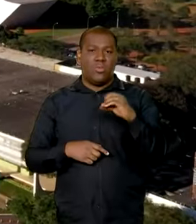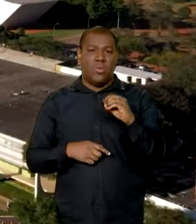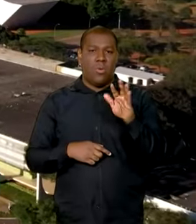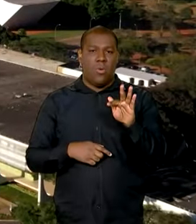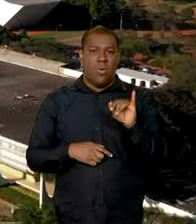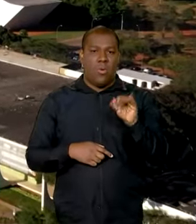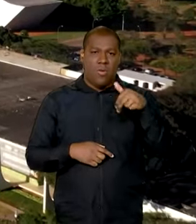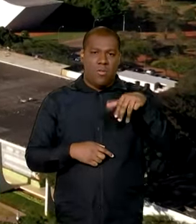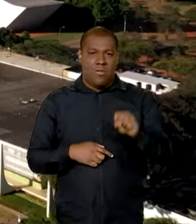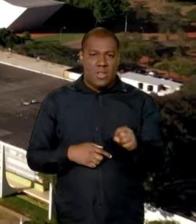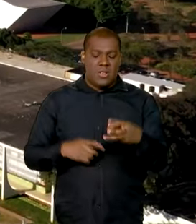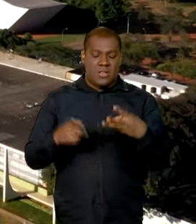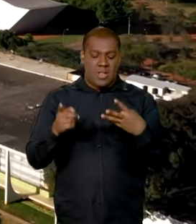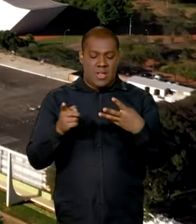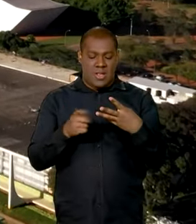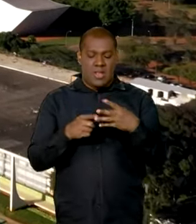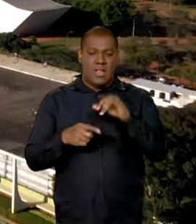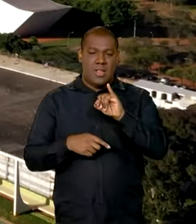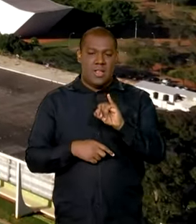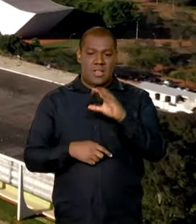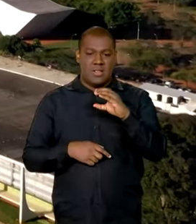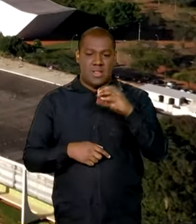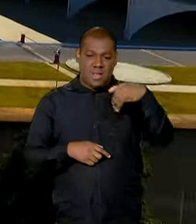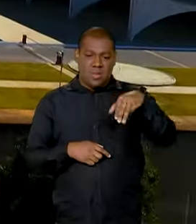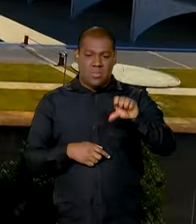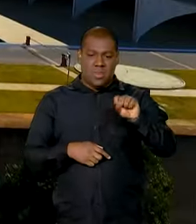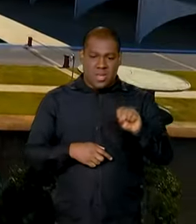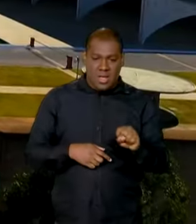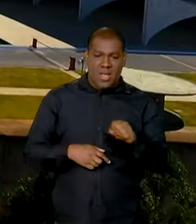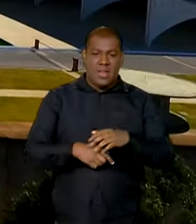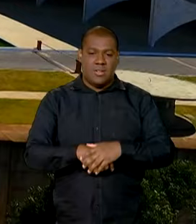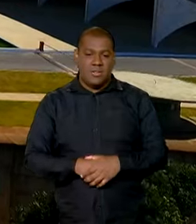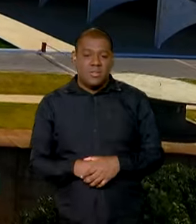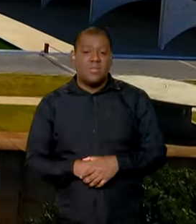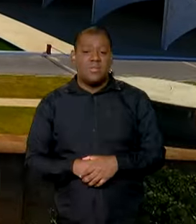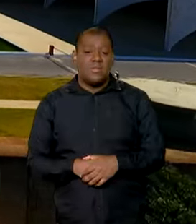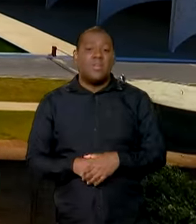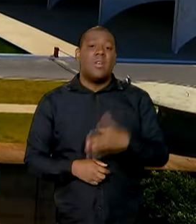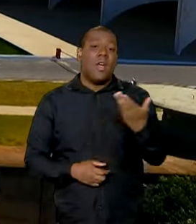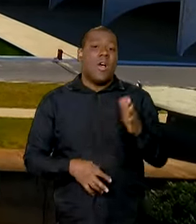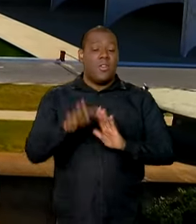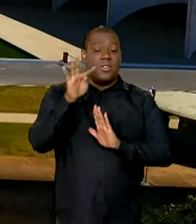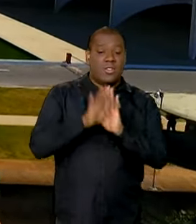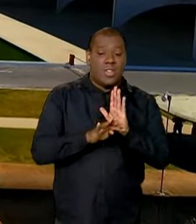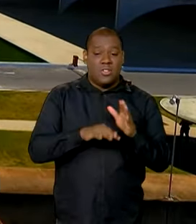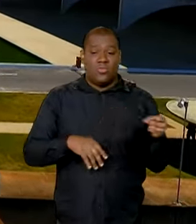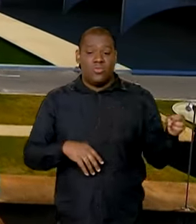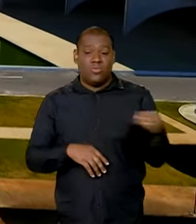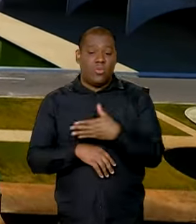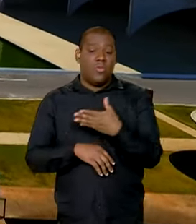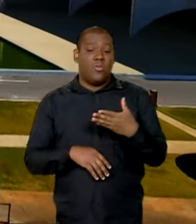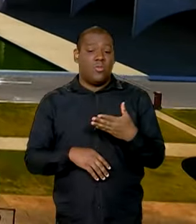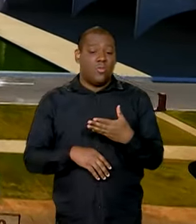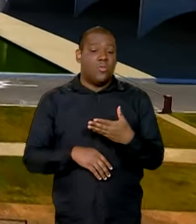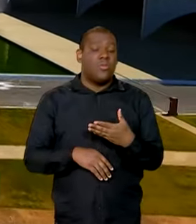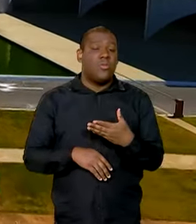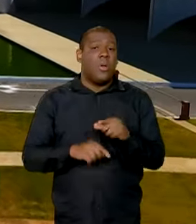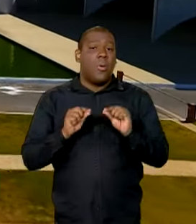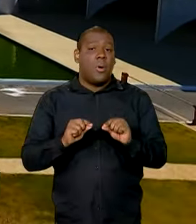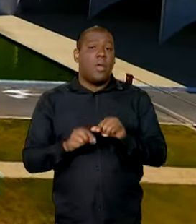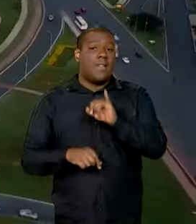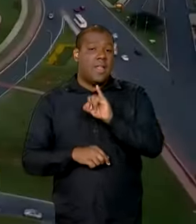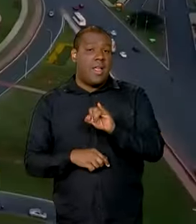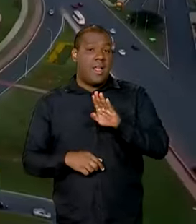IPI e ISS. IBS, pelos três criados pelo novo texto. IBS, Imposto sobre